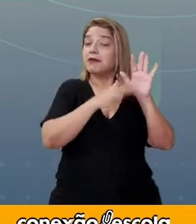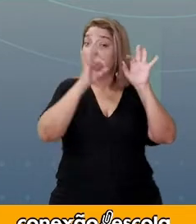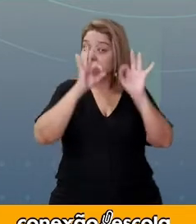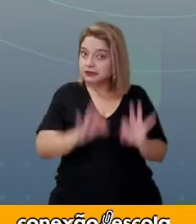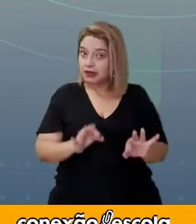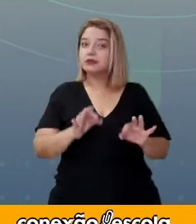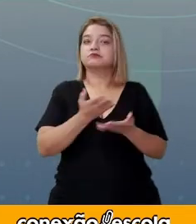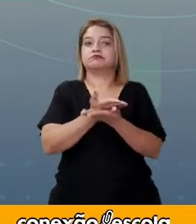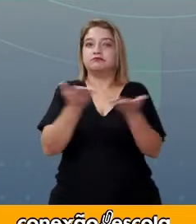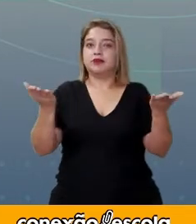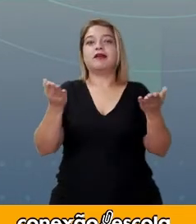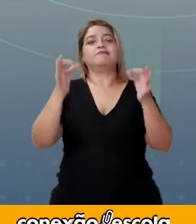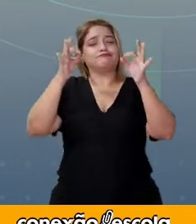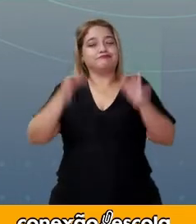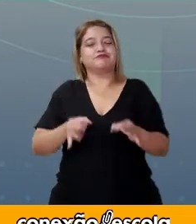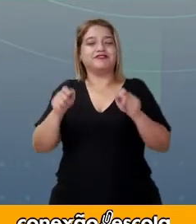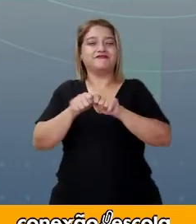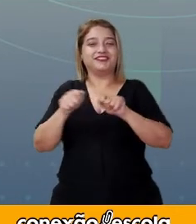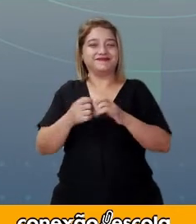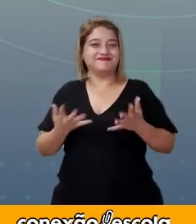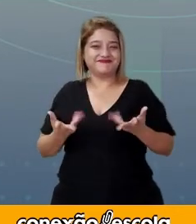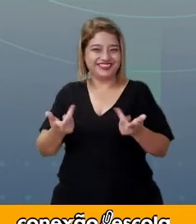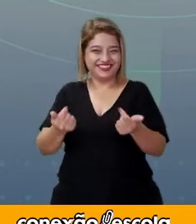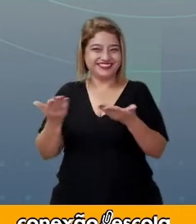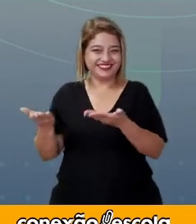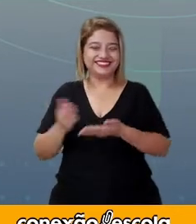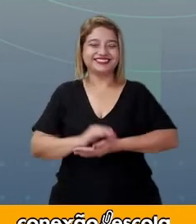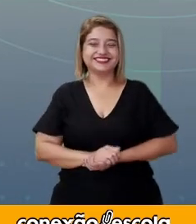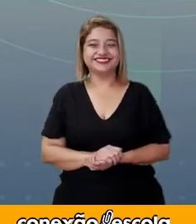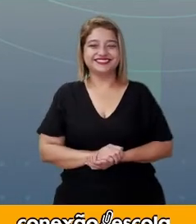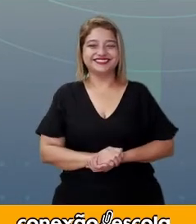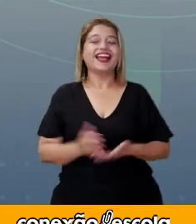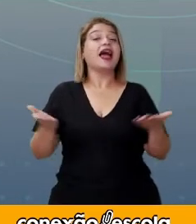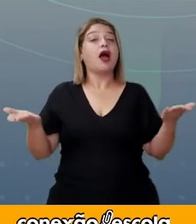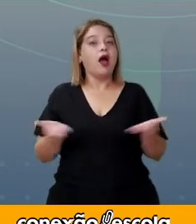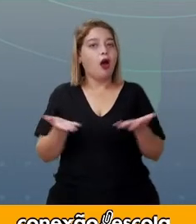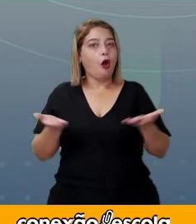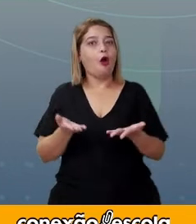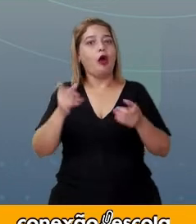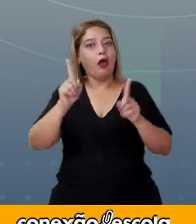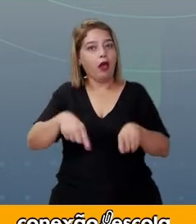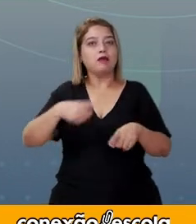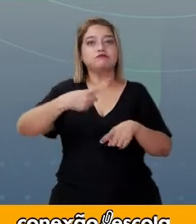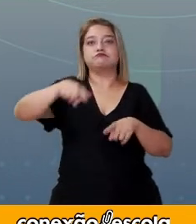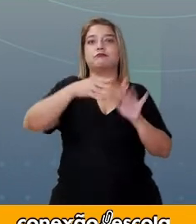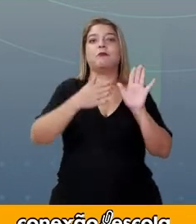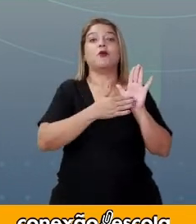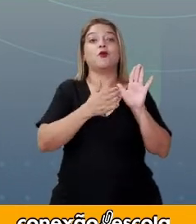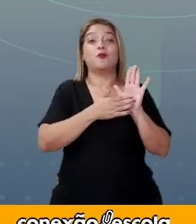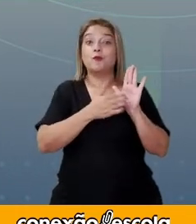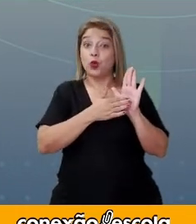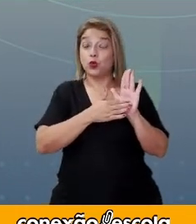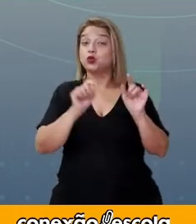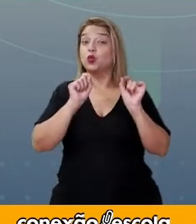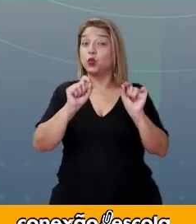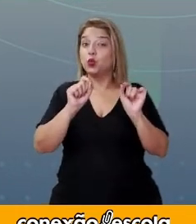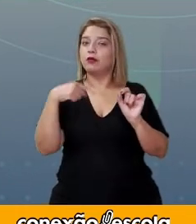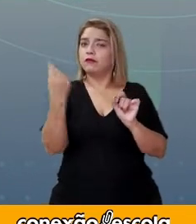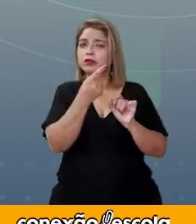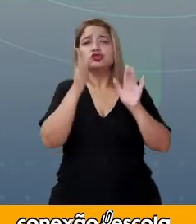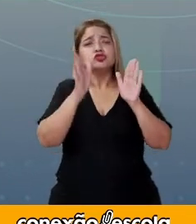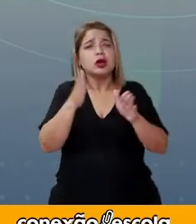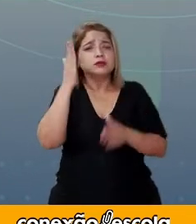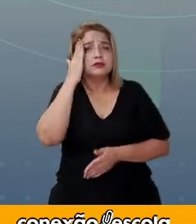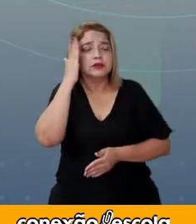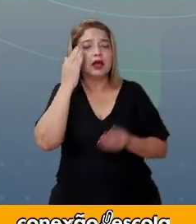para você ter êxito na sua receita. E chegou o momento da nossa ação propositiva. Agora que você sabe um